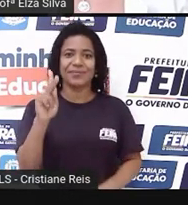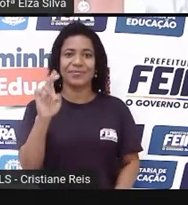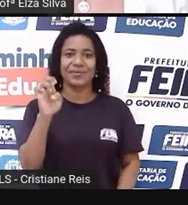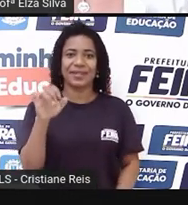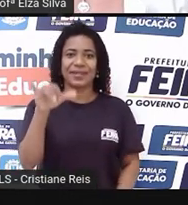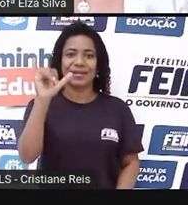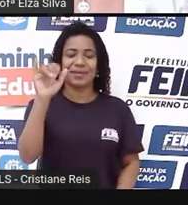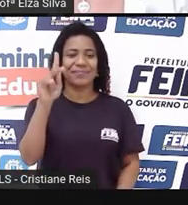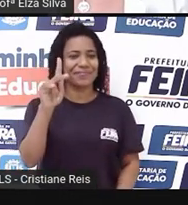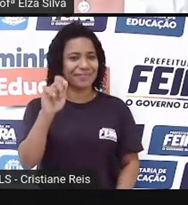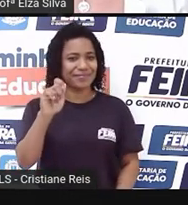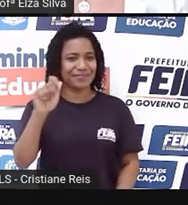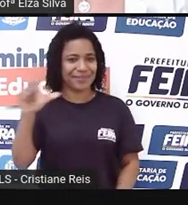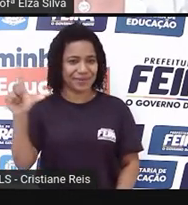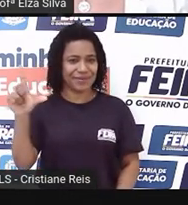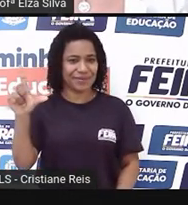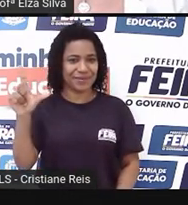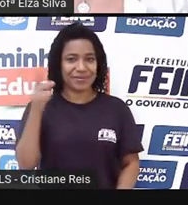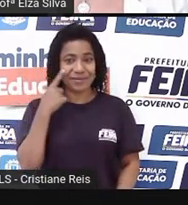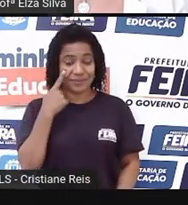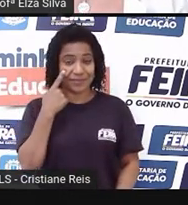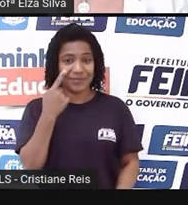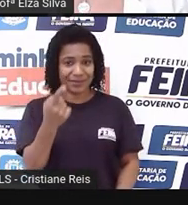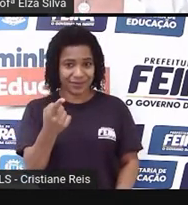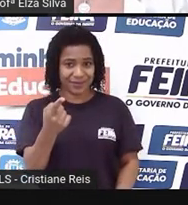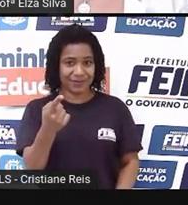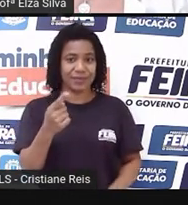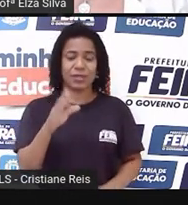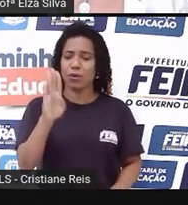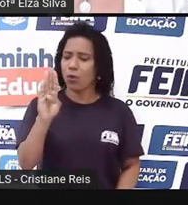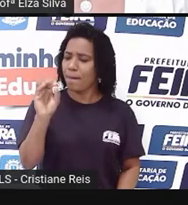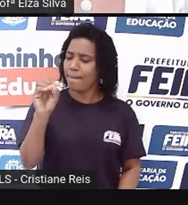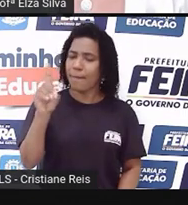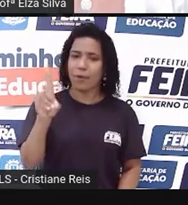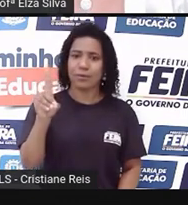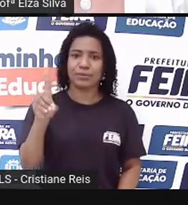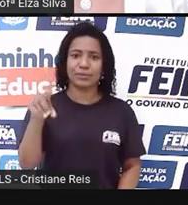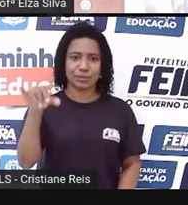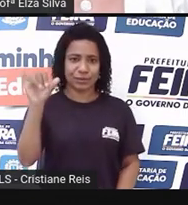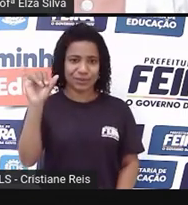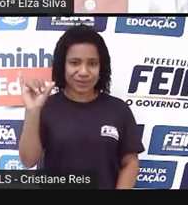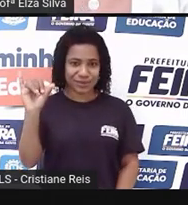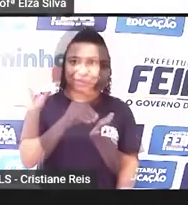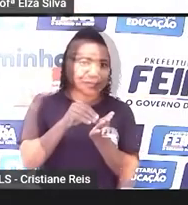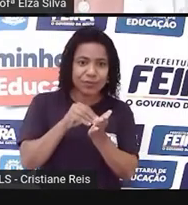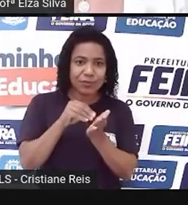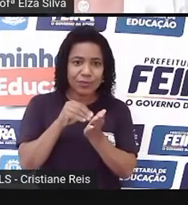Body. Que neste caso aqui é o corpo, né? A mensagem que você quer enviar.